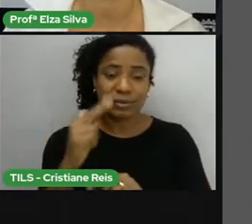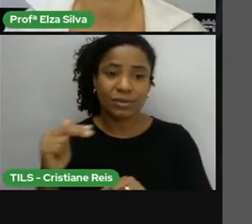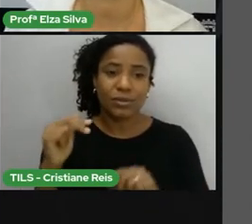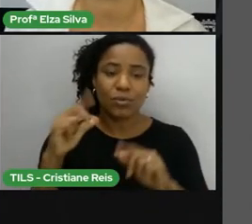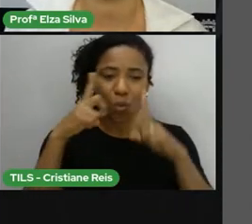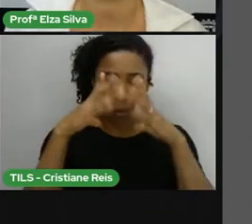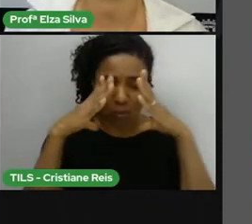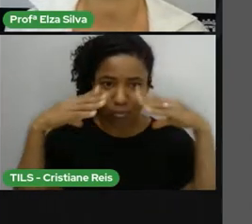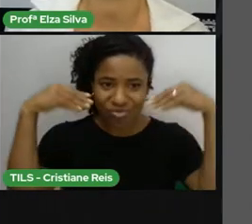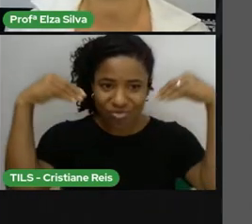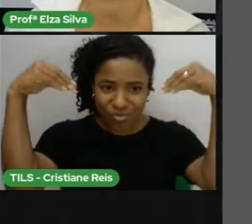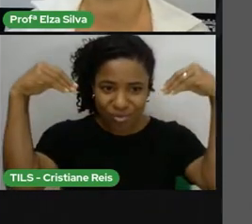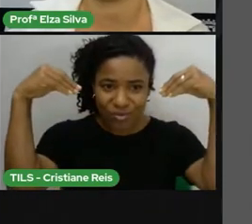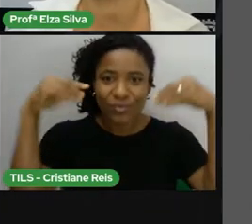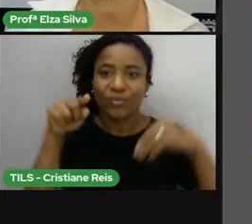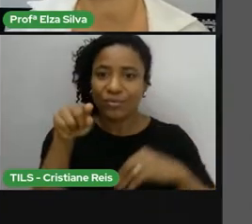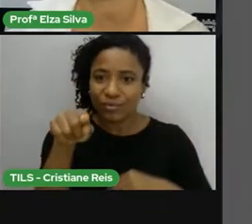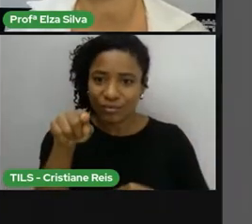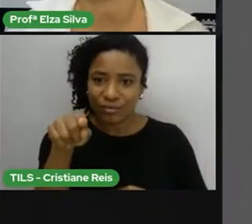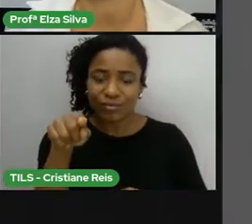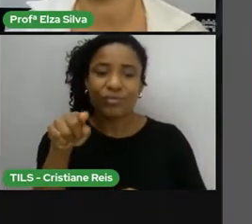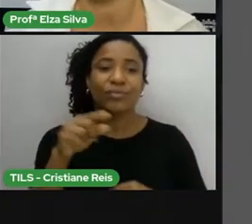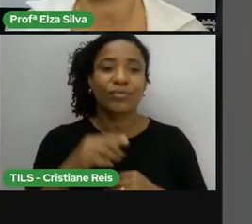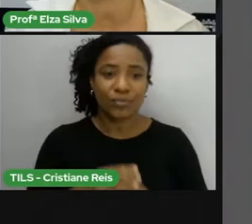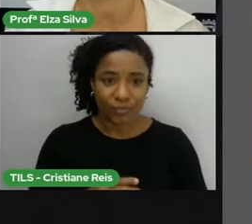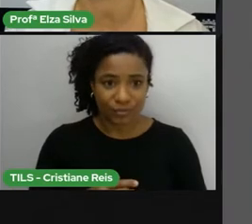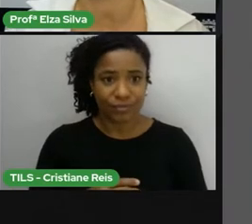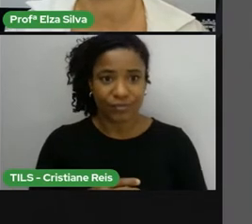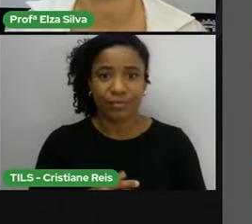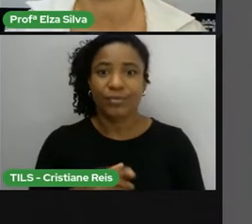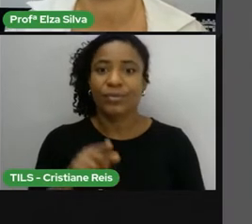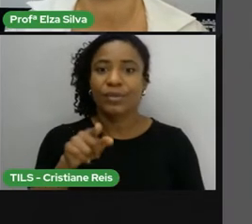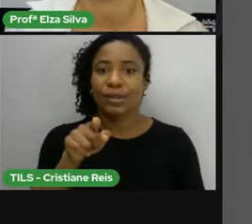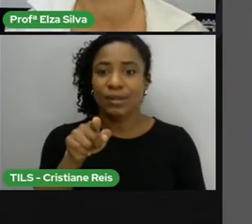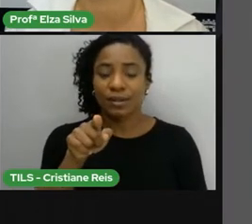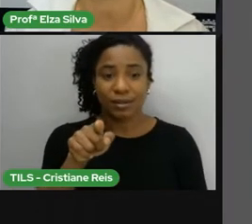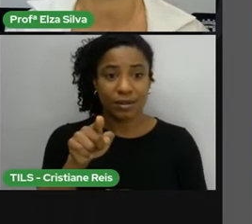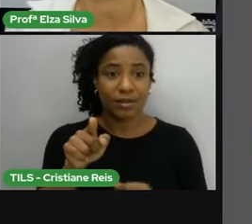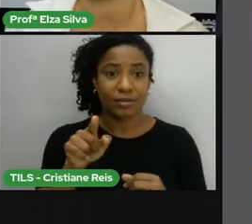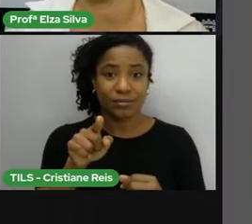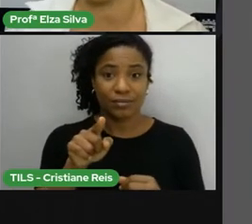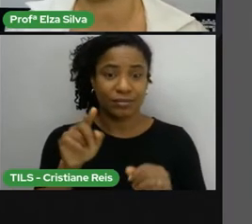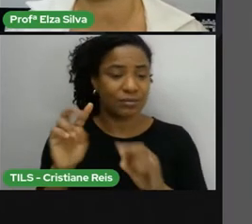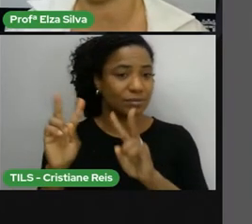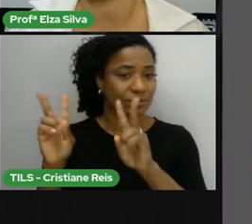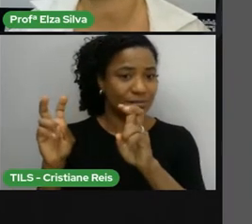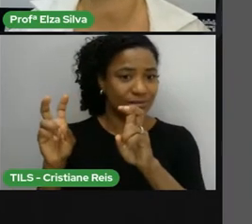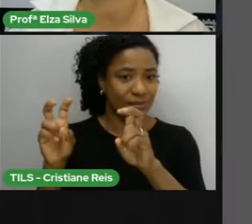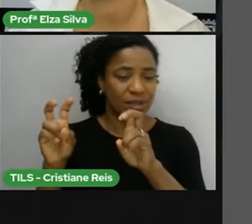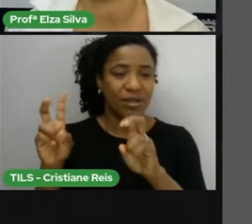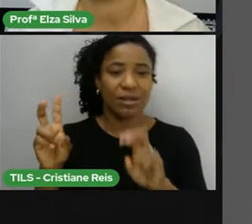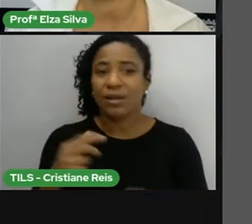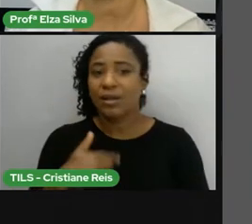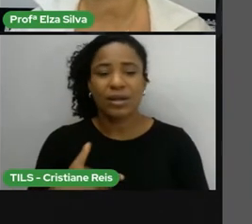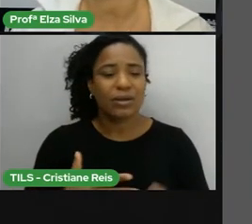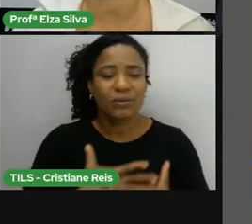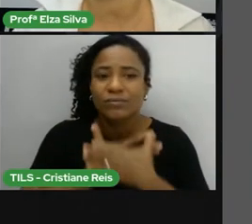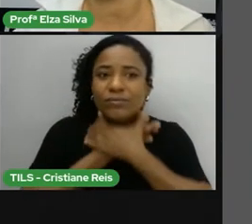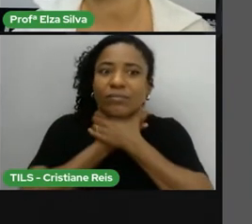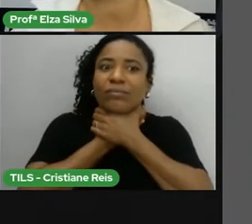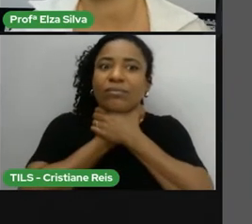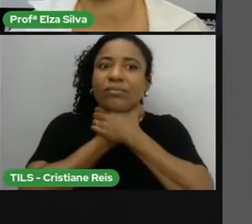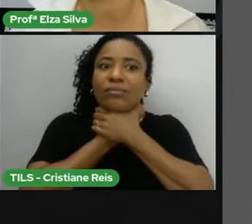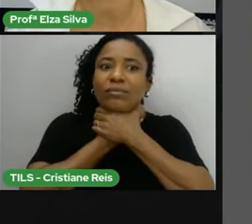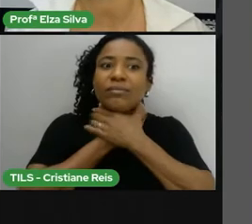também observar uma outra frase em inglês. I can't breathe. Eu não posso respirar. E essa